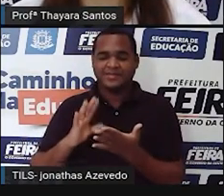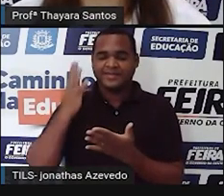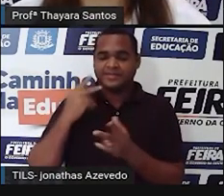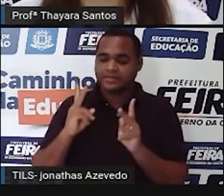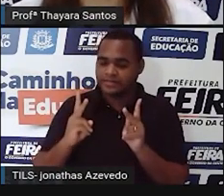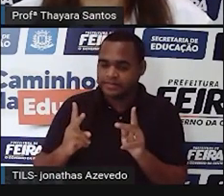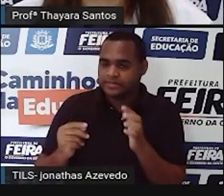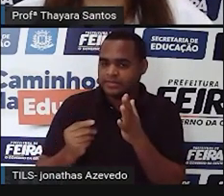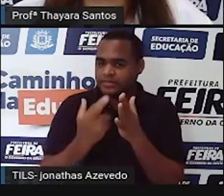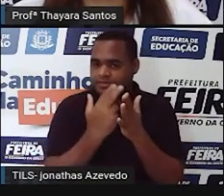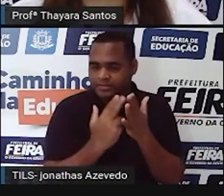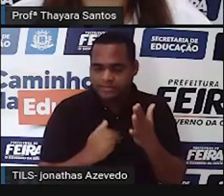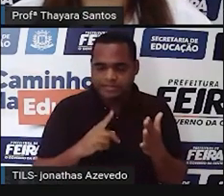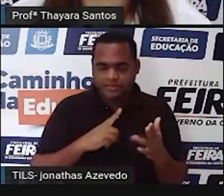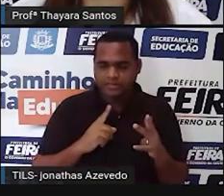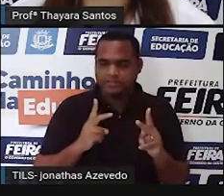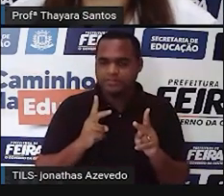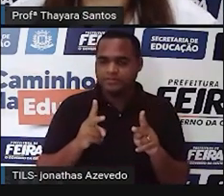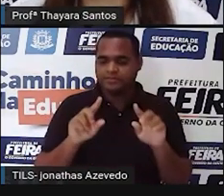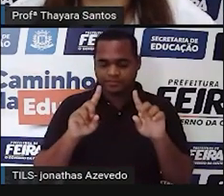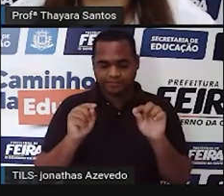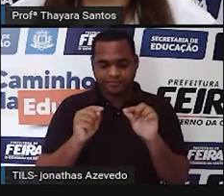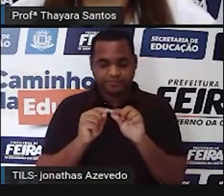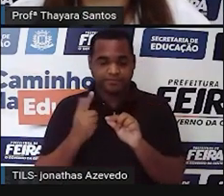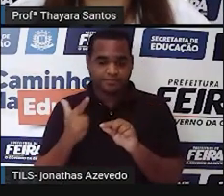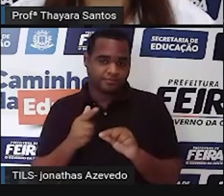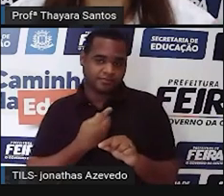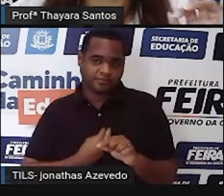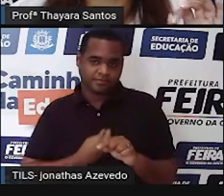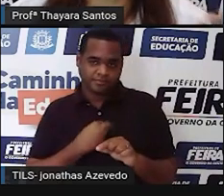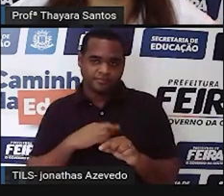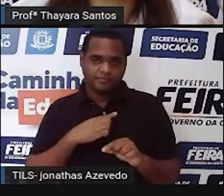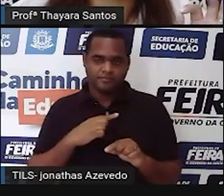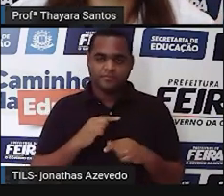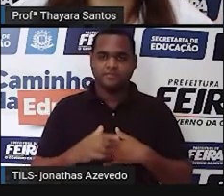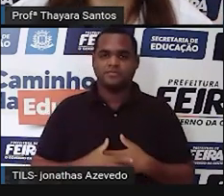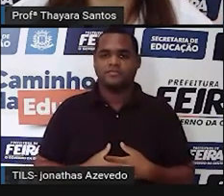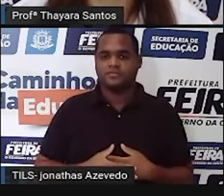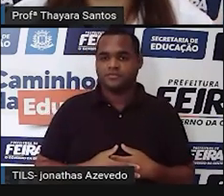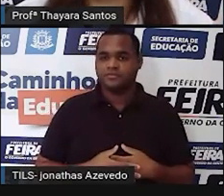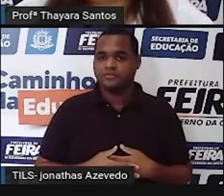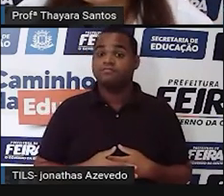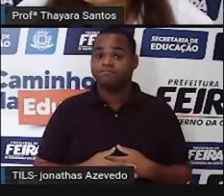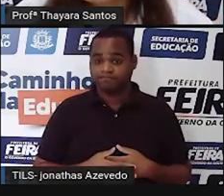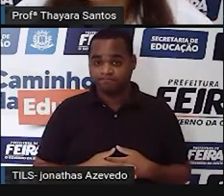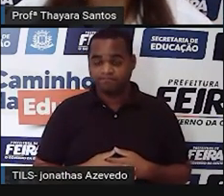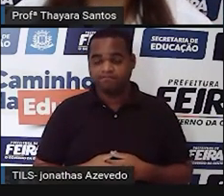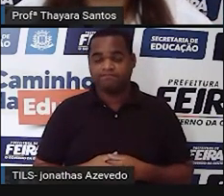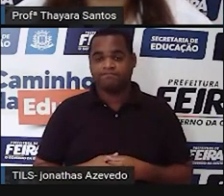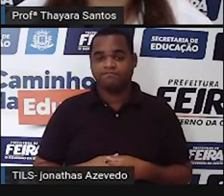desenho ali, quadradinho. A célula em si não estava mais ali, estava só a parede celular.